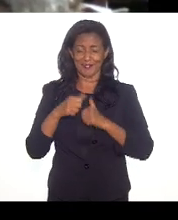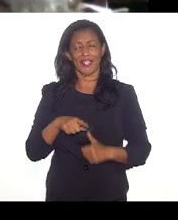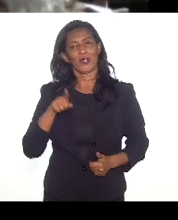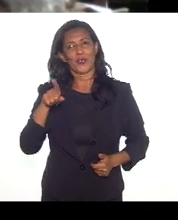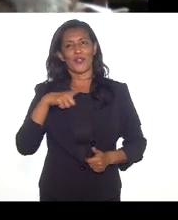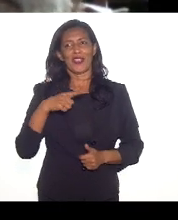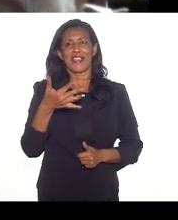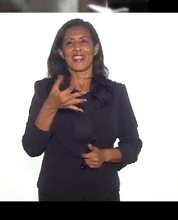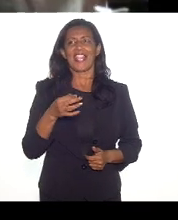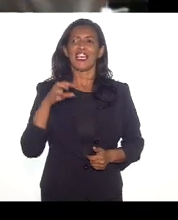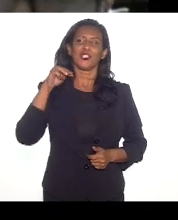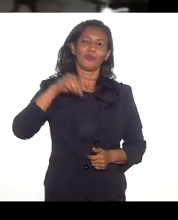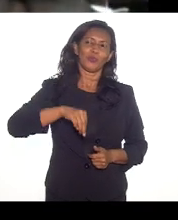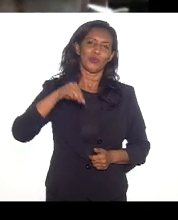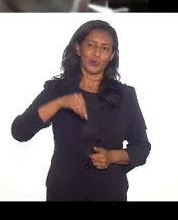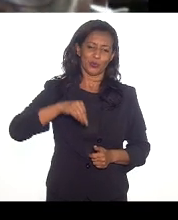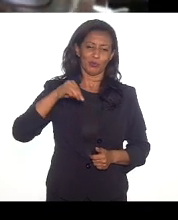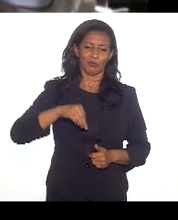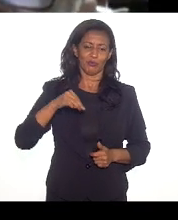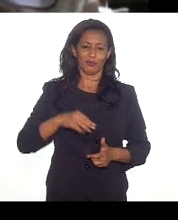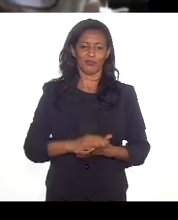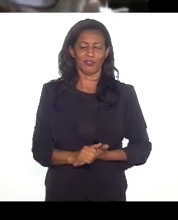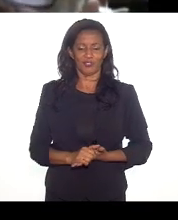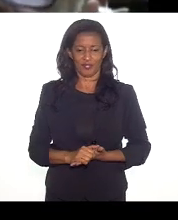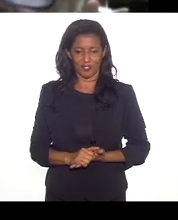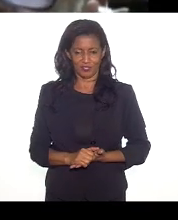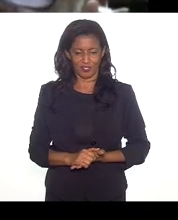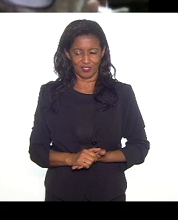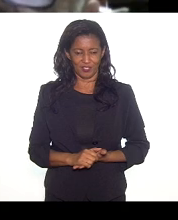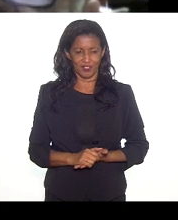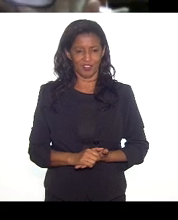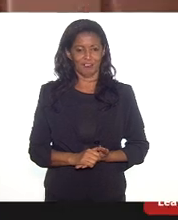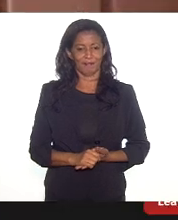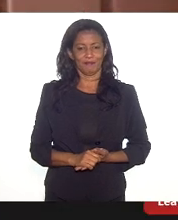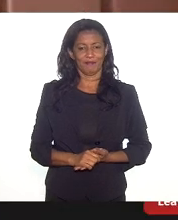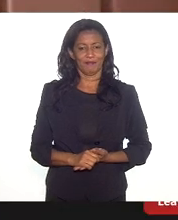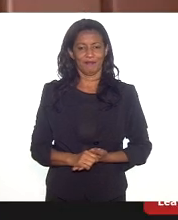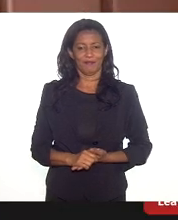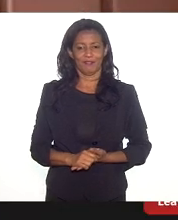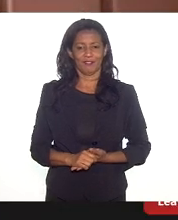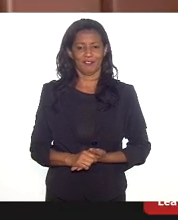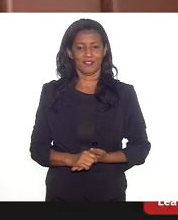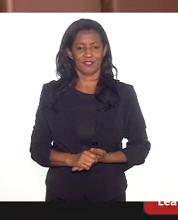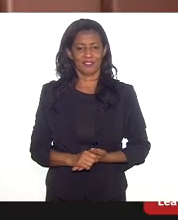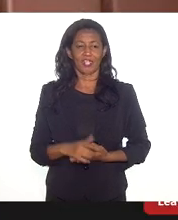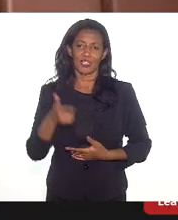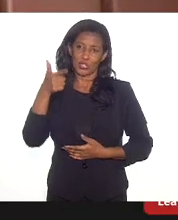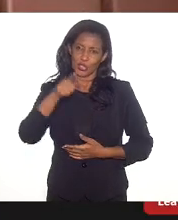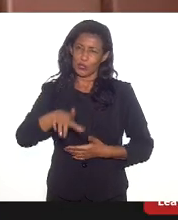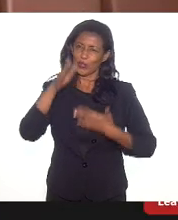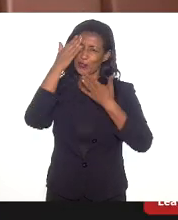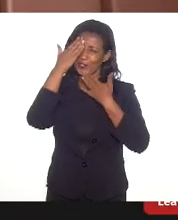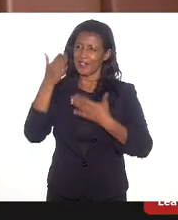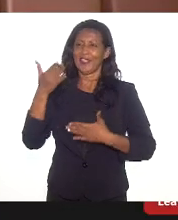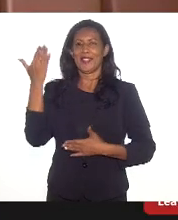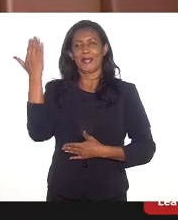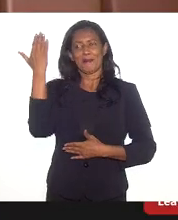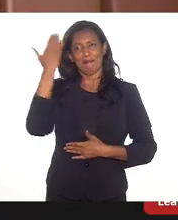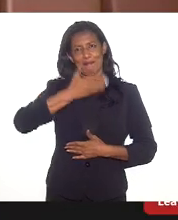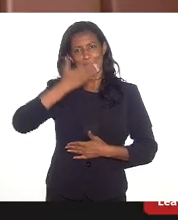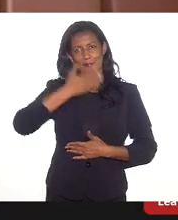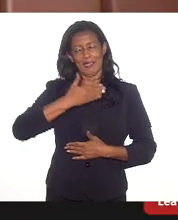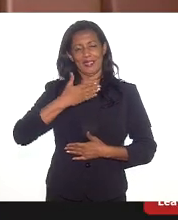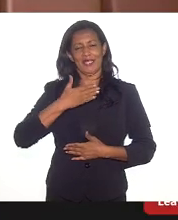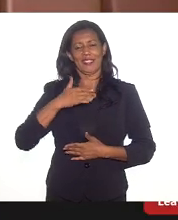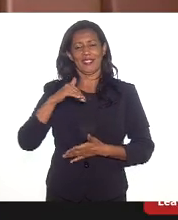minutos, uma possibilidade de até doze, mas, mais uma vez, agradecer a presença da Secretaria de